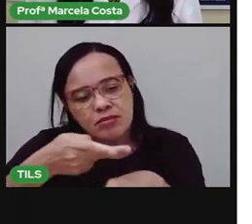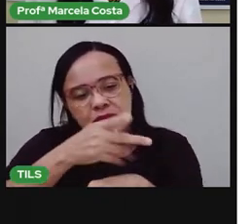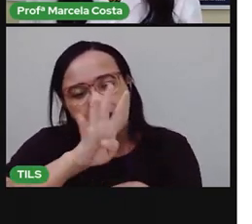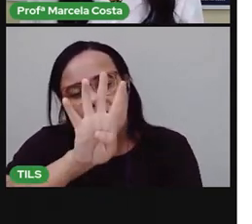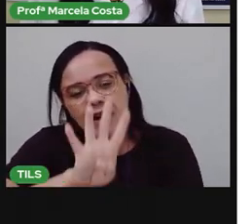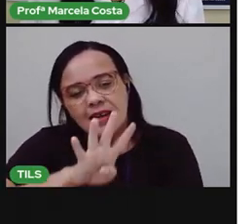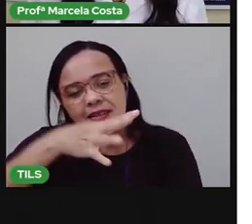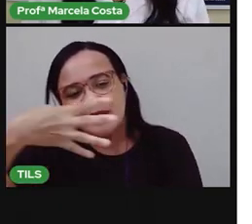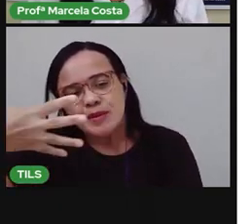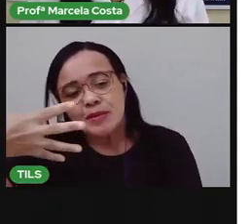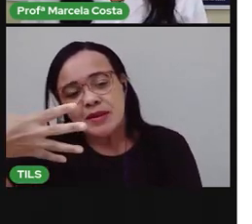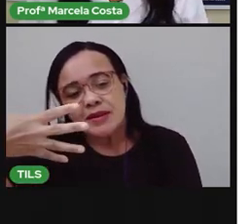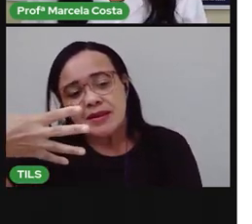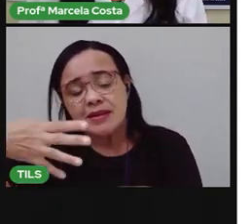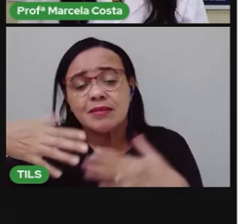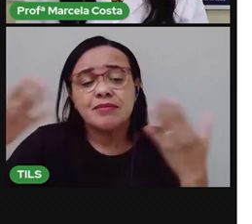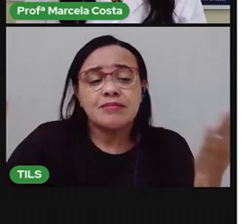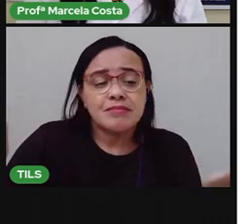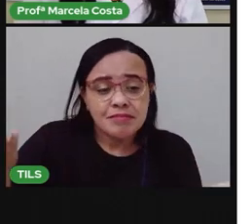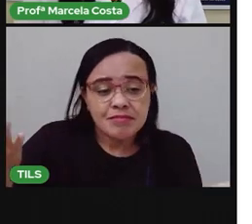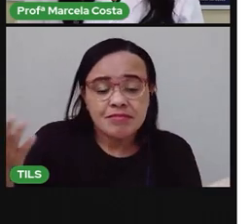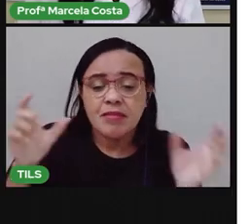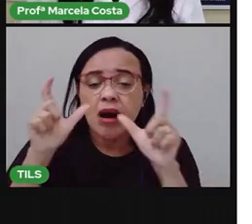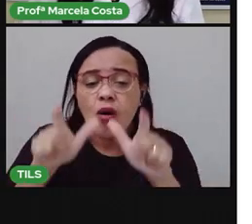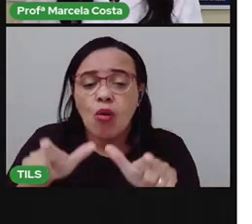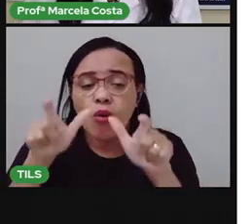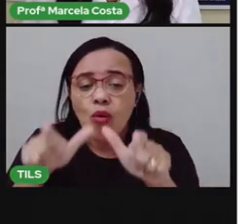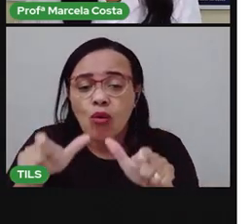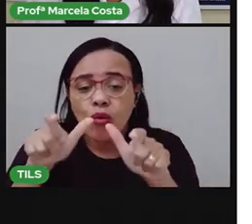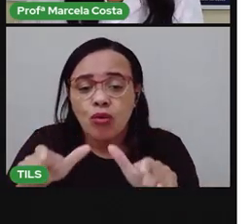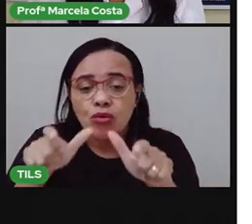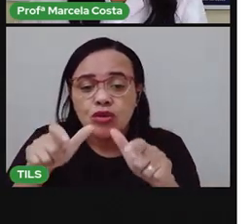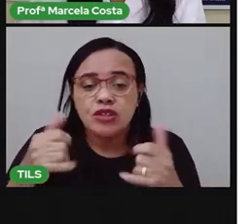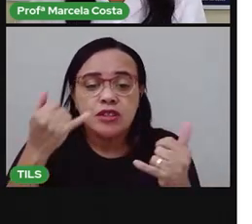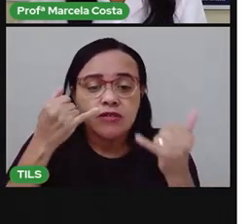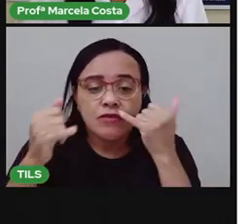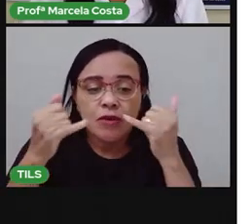tabela com as informações nutricionais.